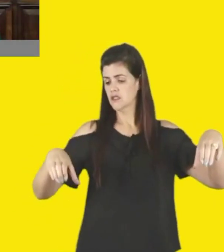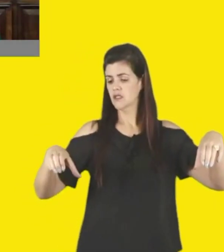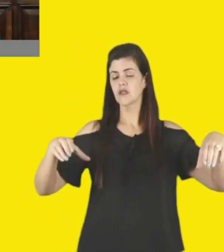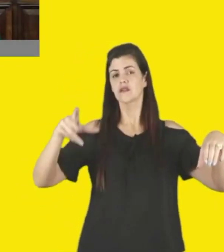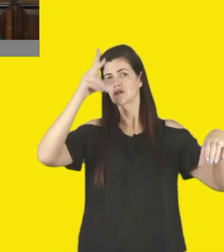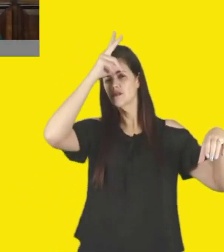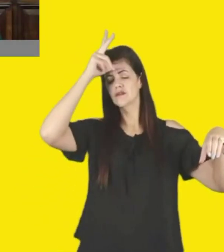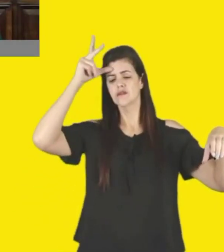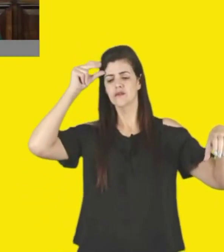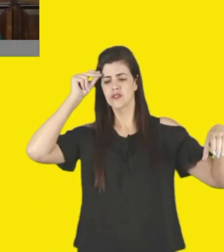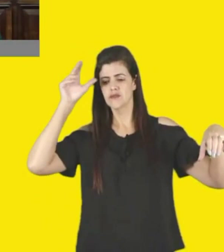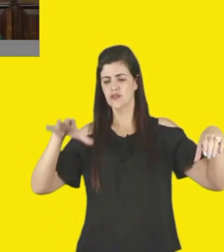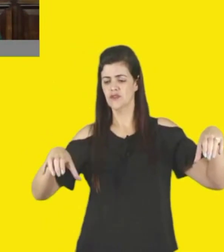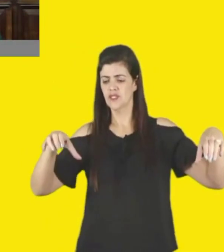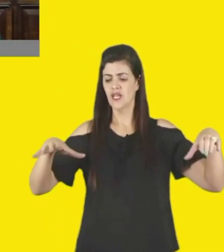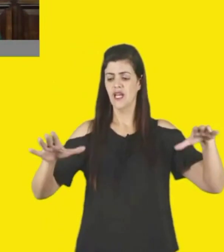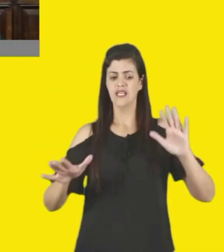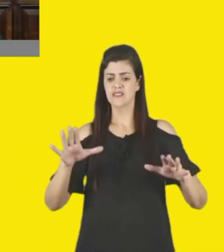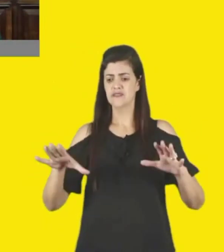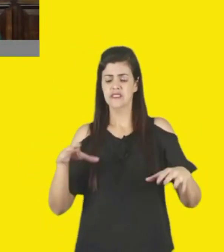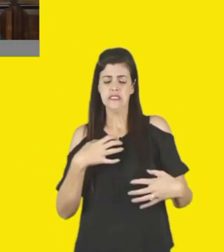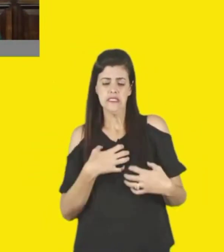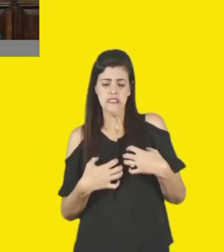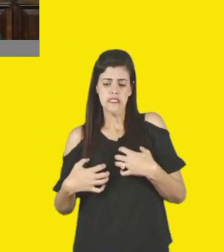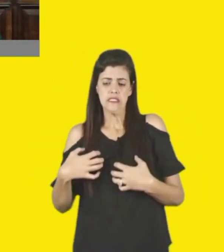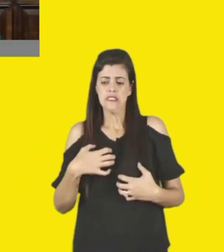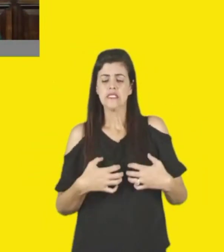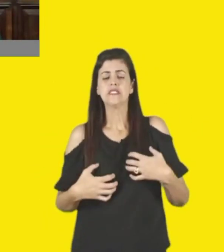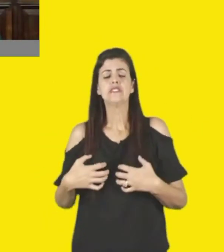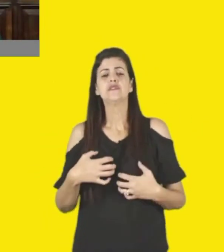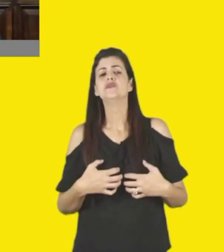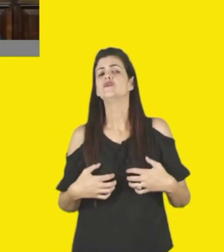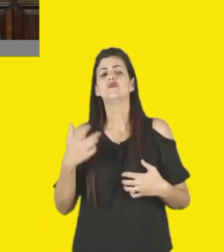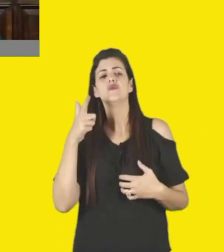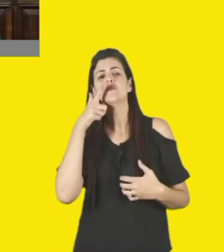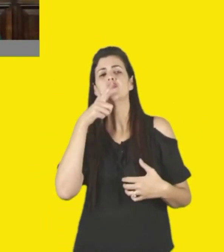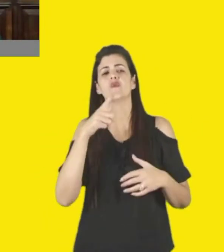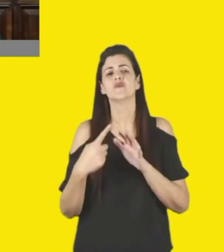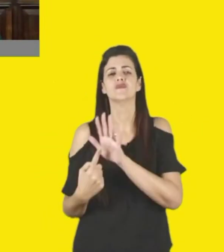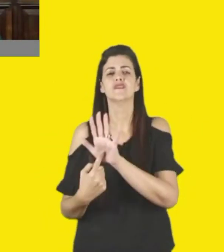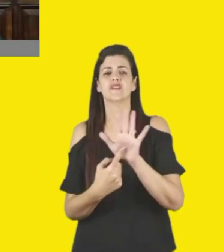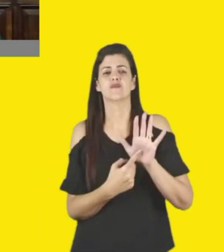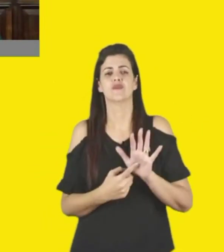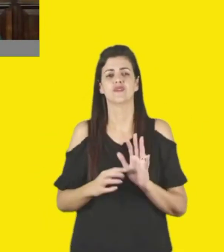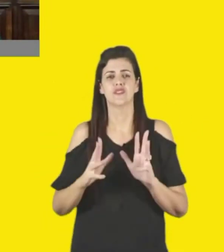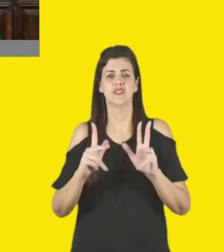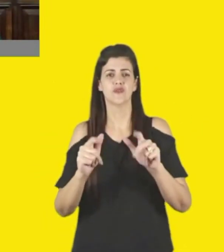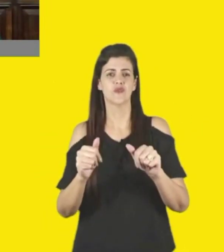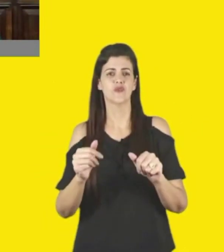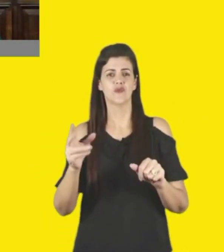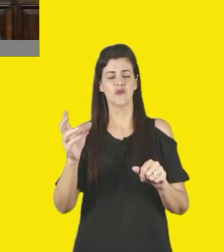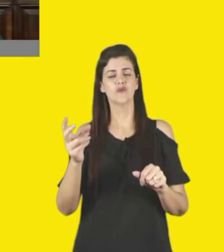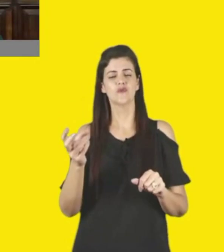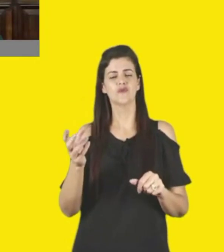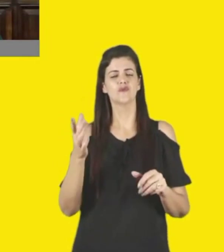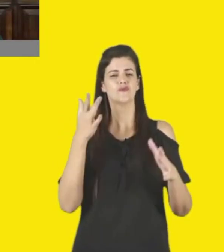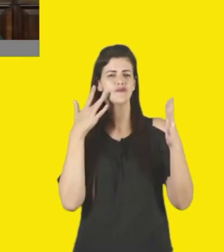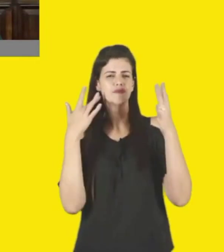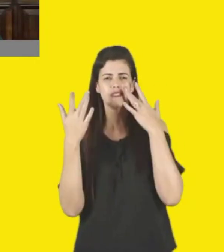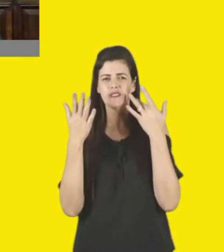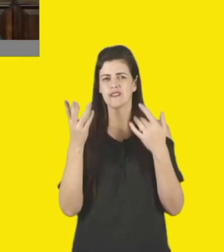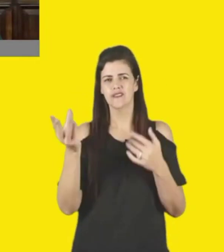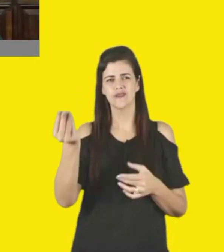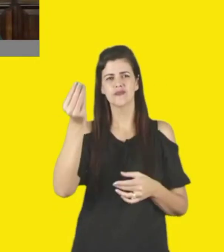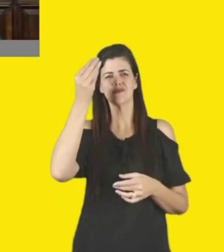gente fica aflito porque a gente não consegue fazer tudo, de poder contar com um parceiro tão importante como o SESC, então, para a gente,